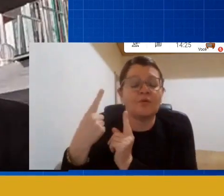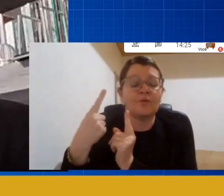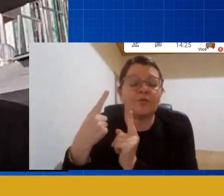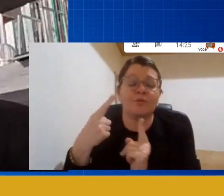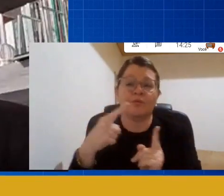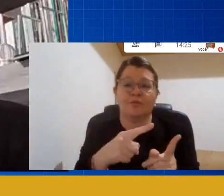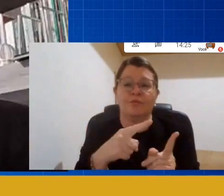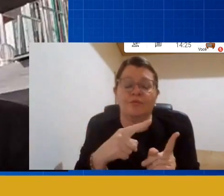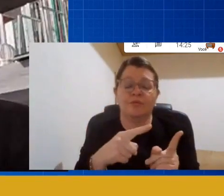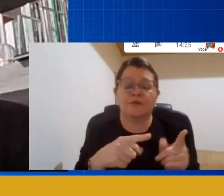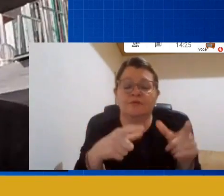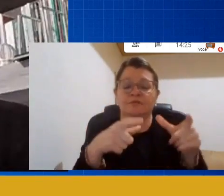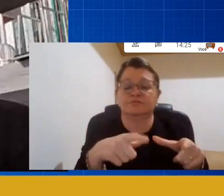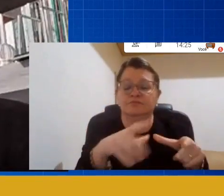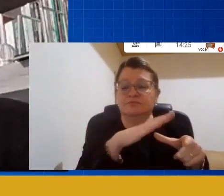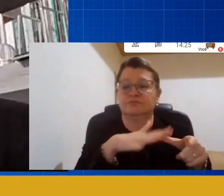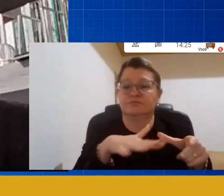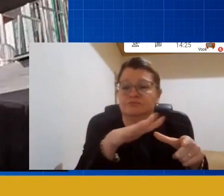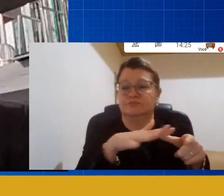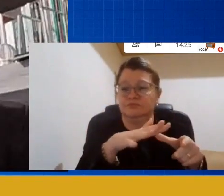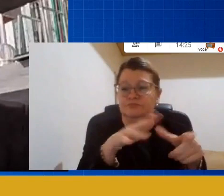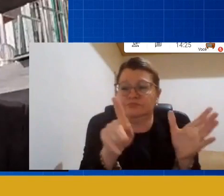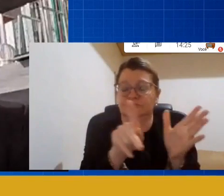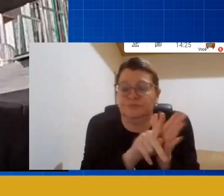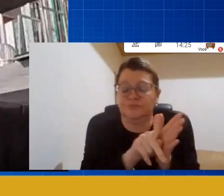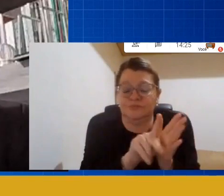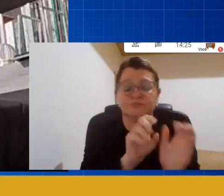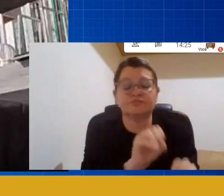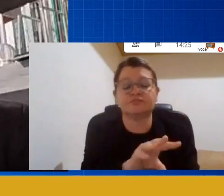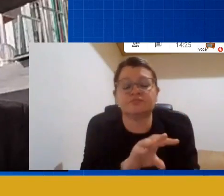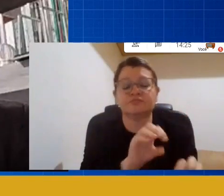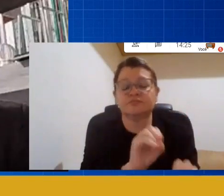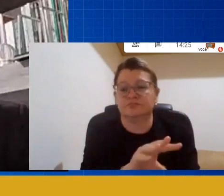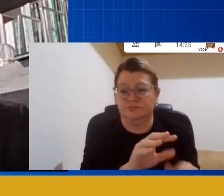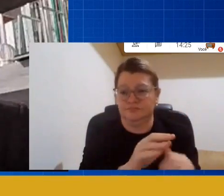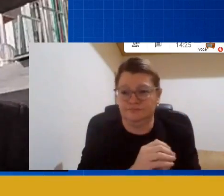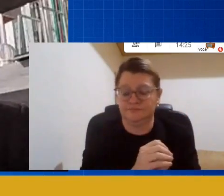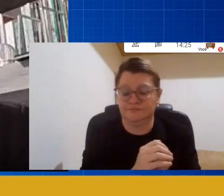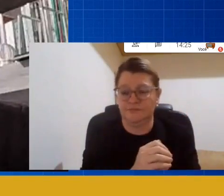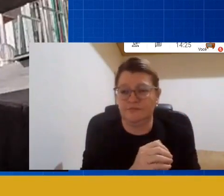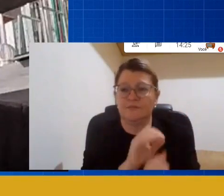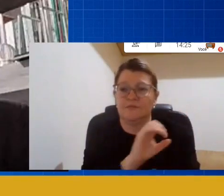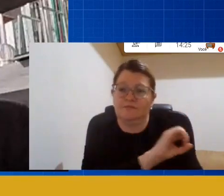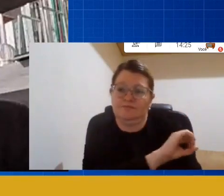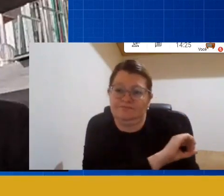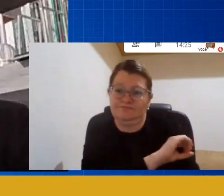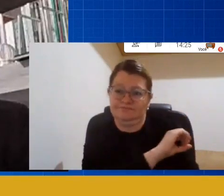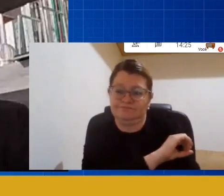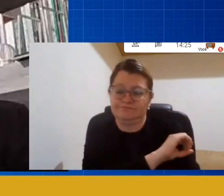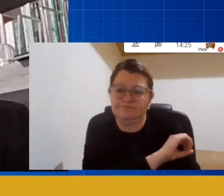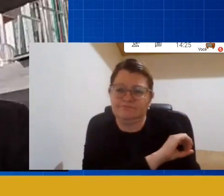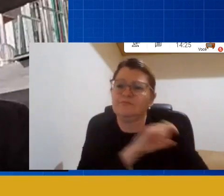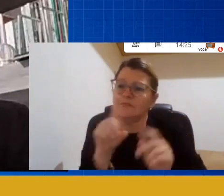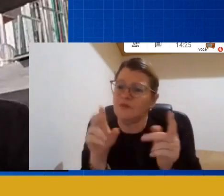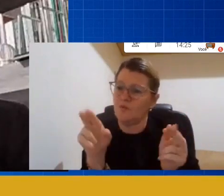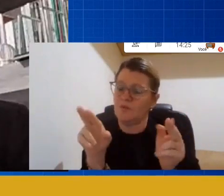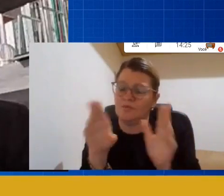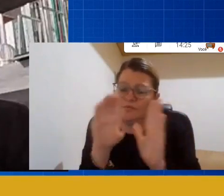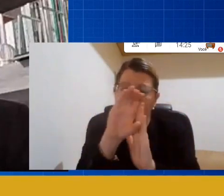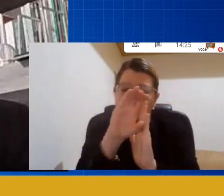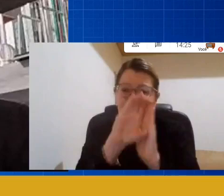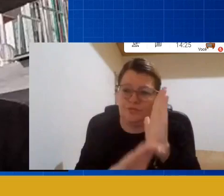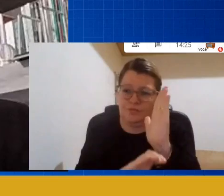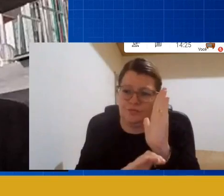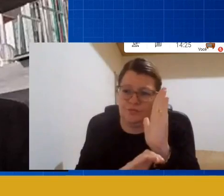forma, isso vem ampliar um conceito fundamental, que é o conceito de currículo na educação infantil,